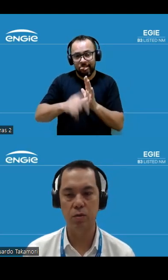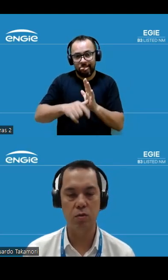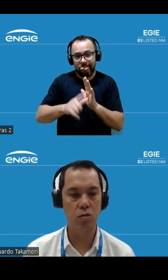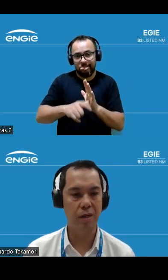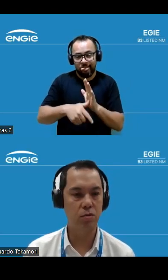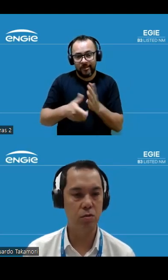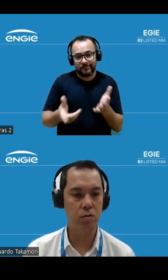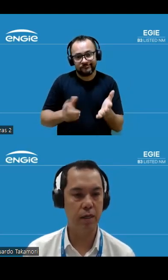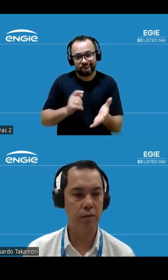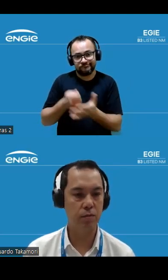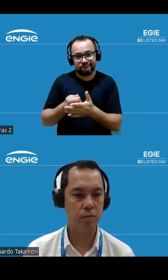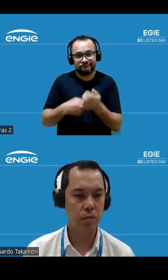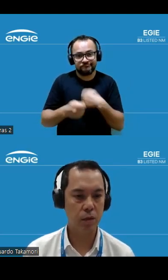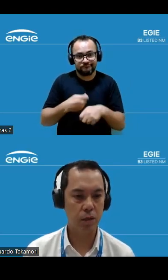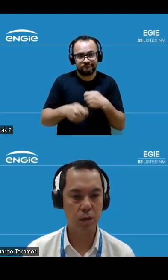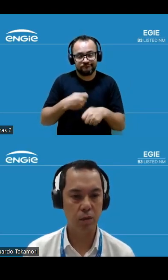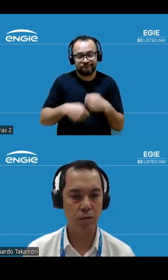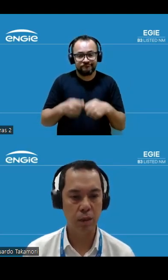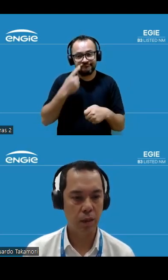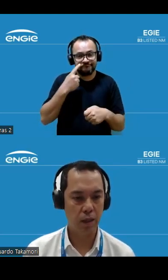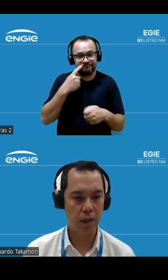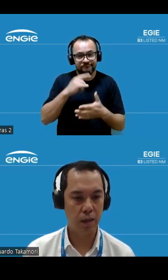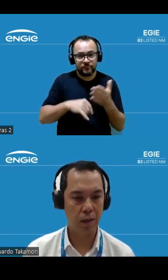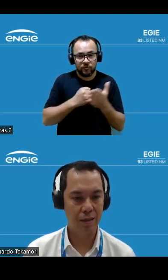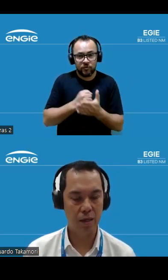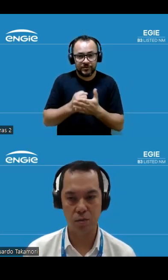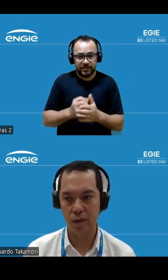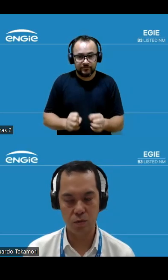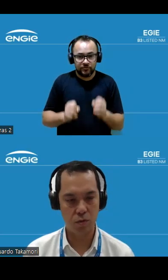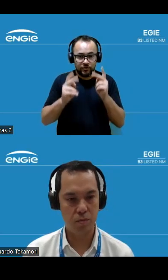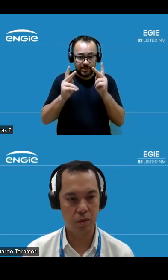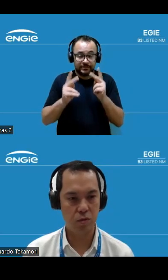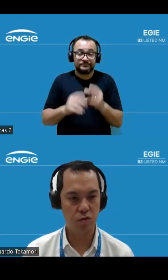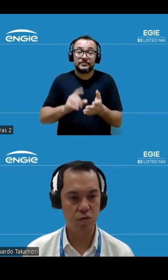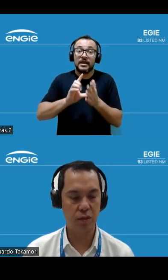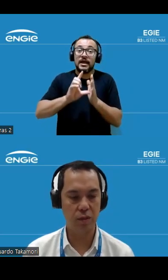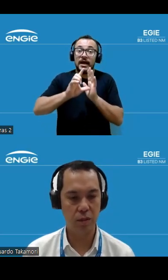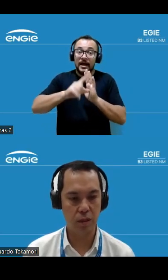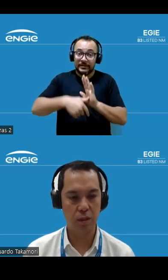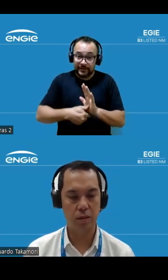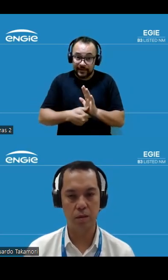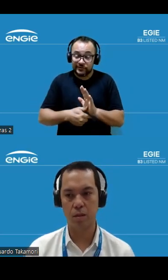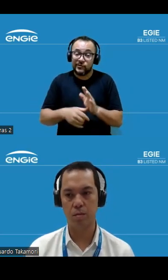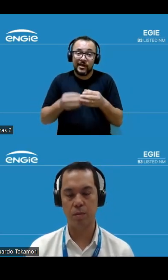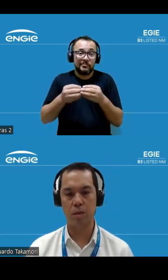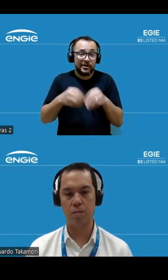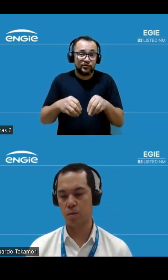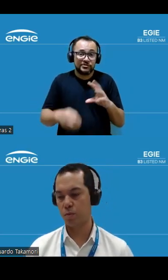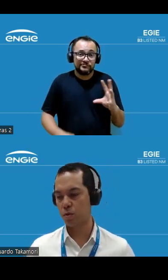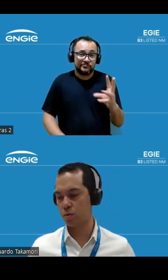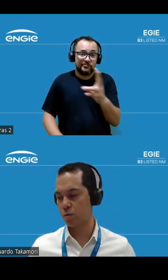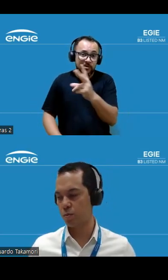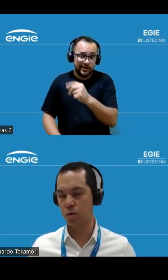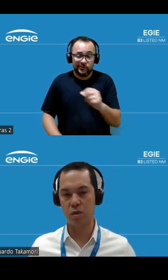e negociou com base nos contratos. Então, atraso neutro para todos os fins, para